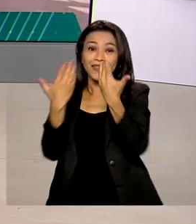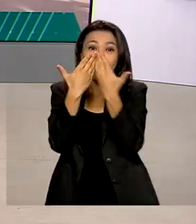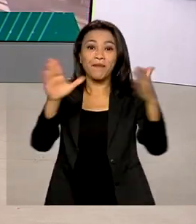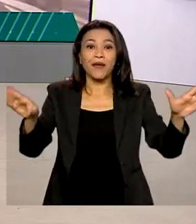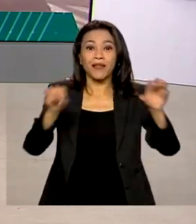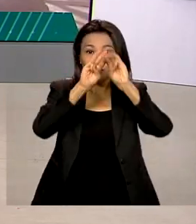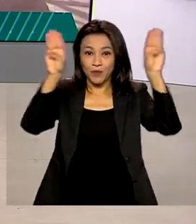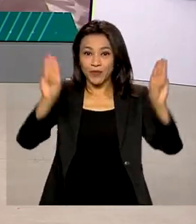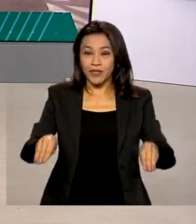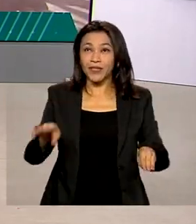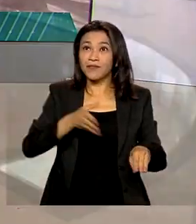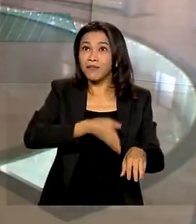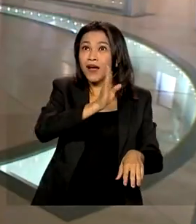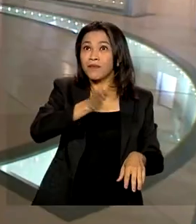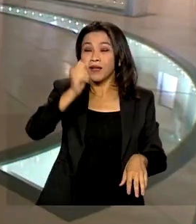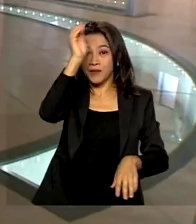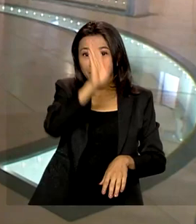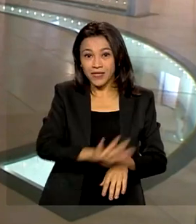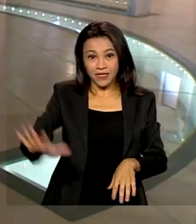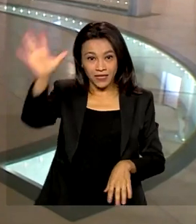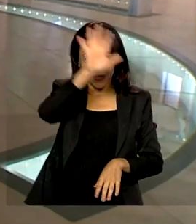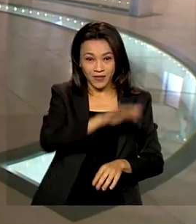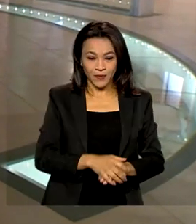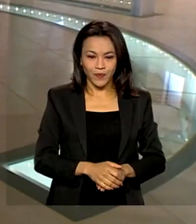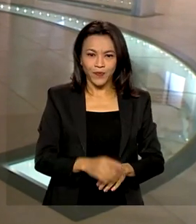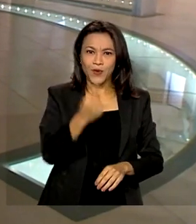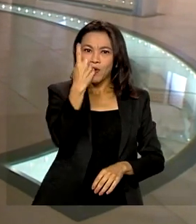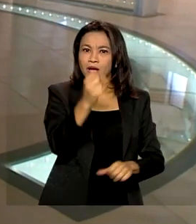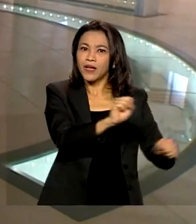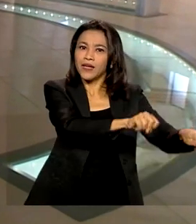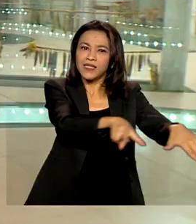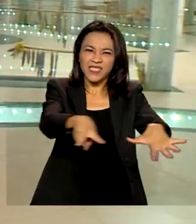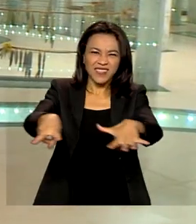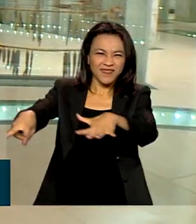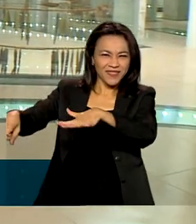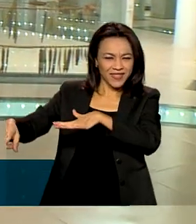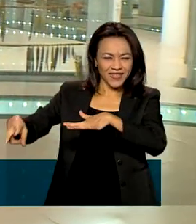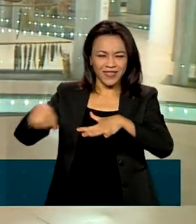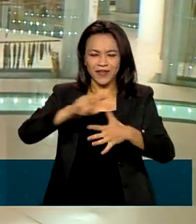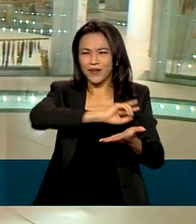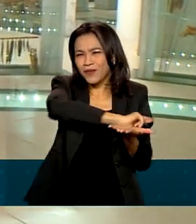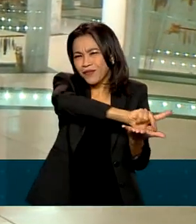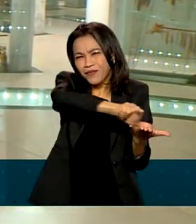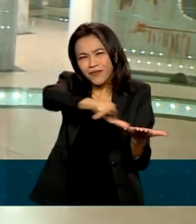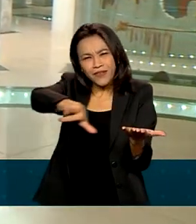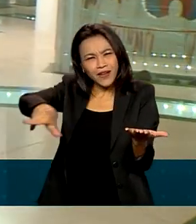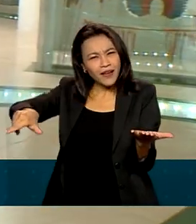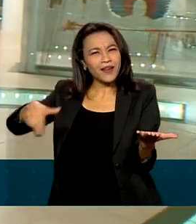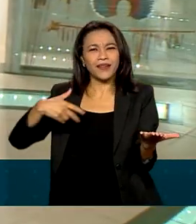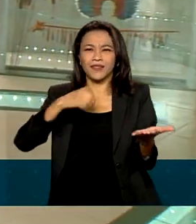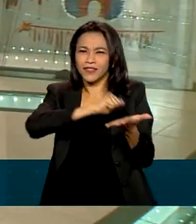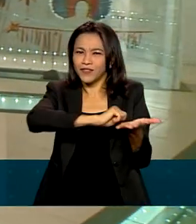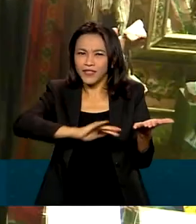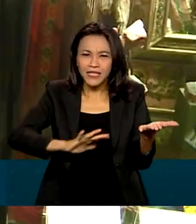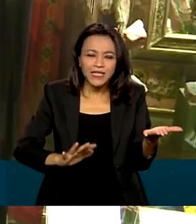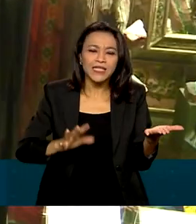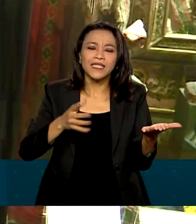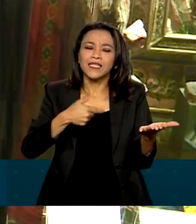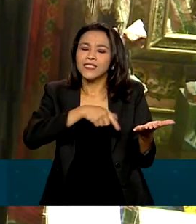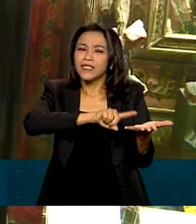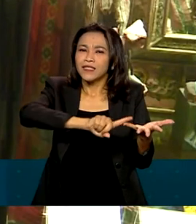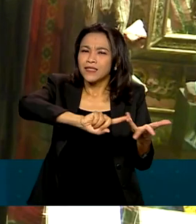de museus pelo país. Uma semana inteira de atividades em várias instituições espalhadas por